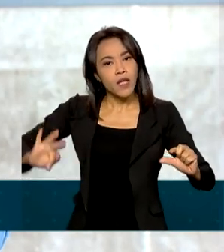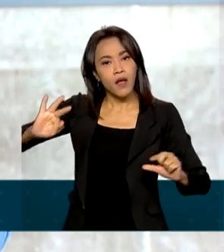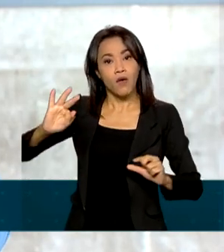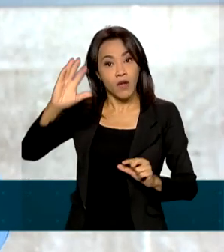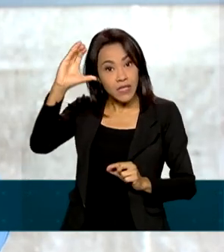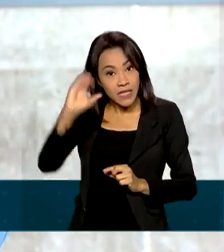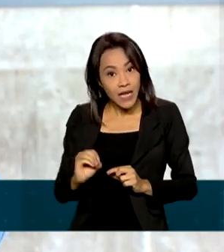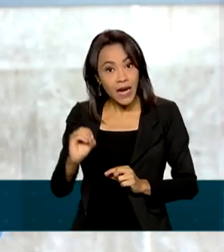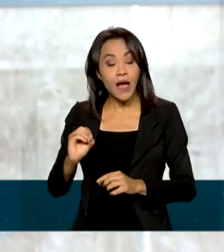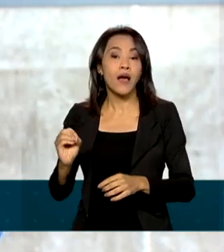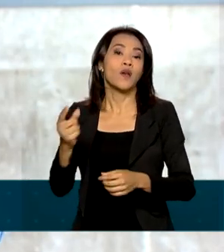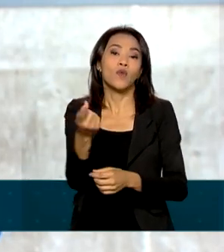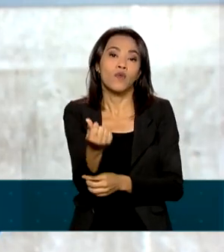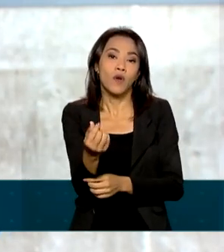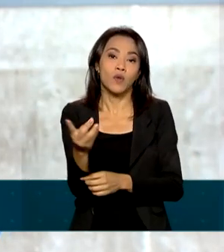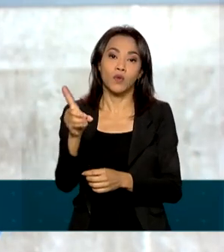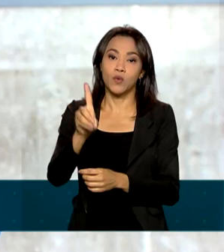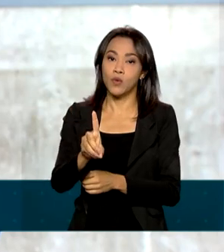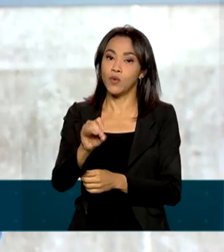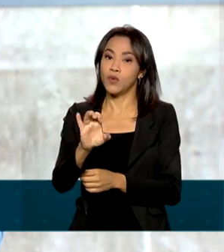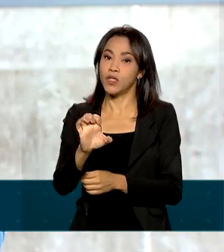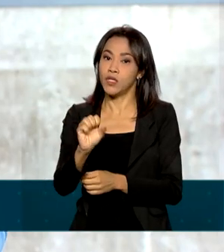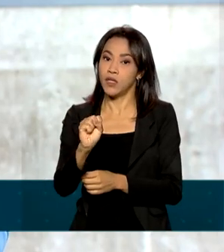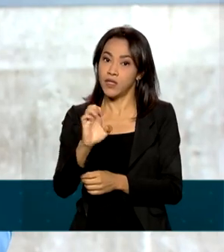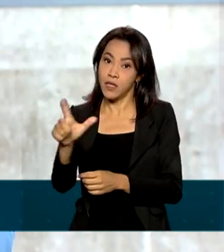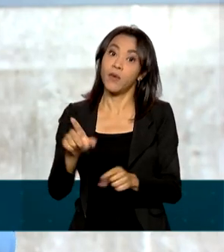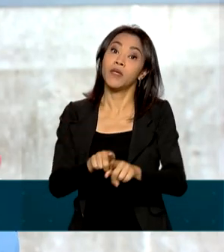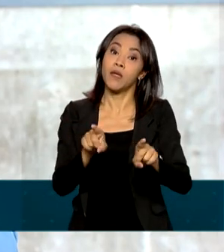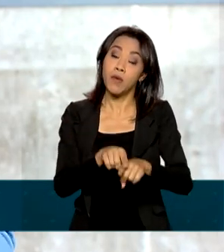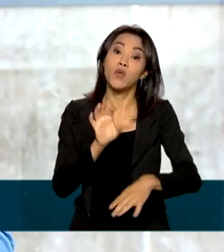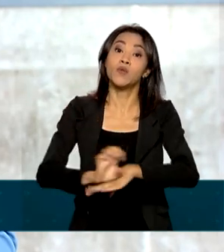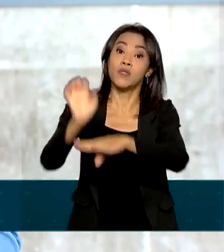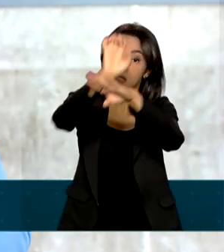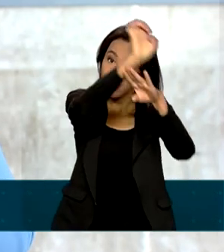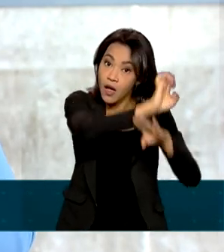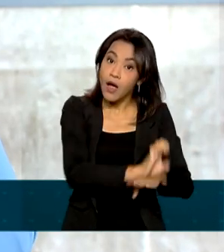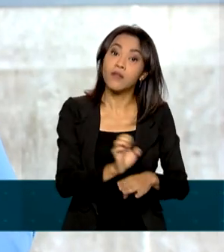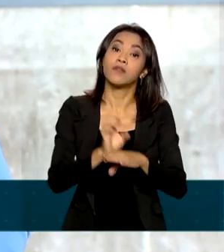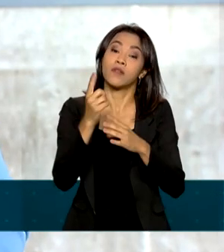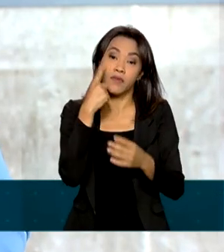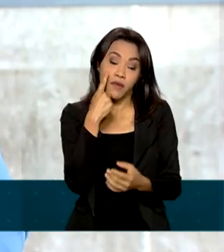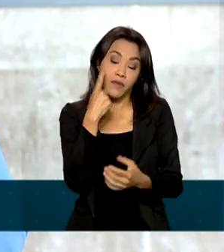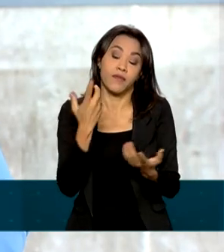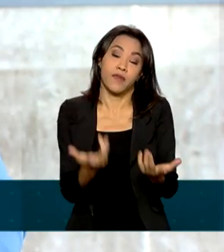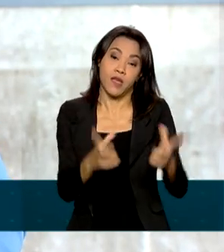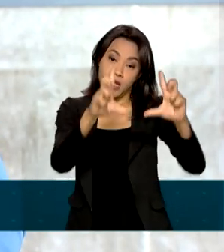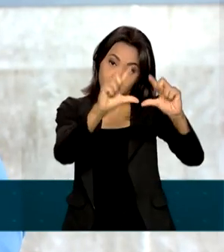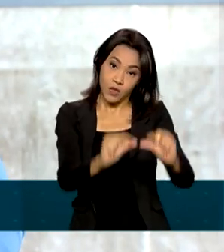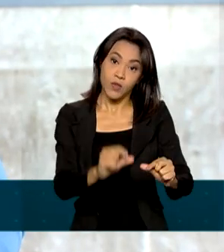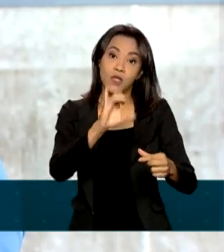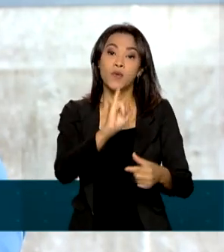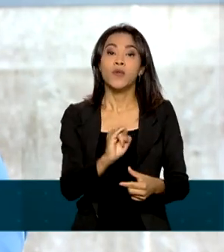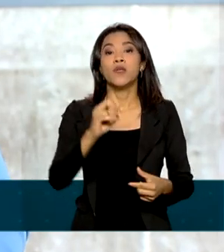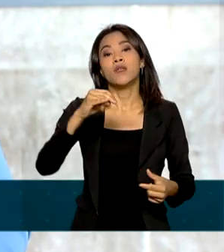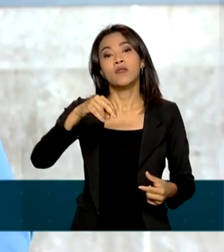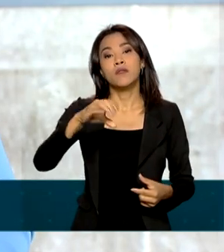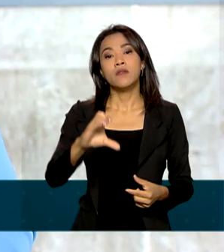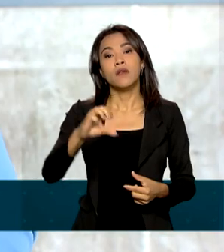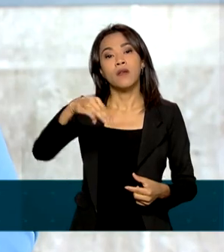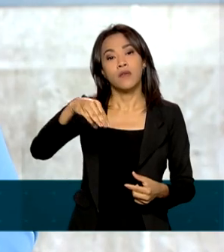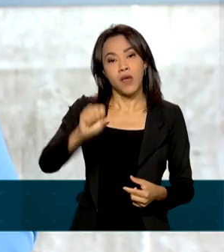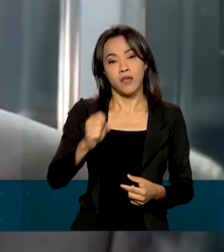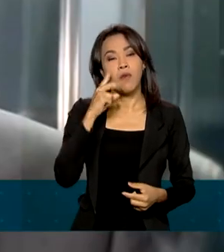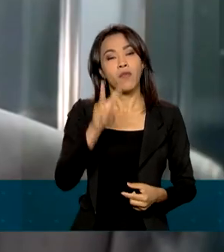sobre o óleo diesel e também os estados, que vão poder rever o ISMS e a população. Vamos ouvir agora o que os ministros comentaram